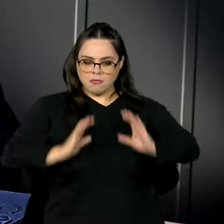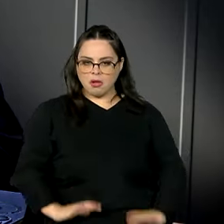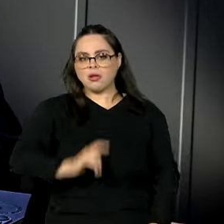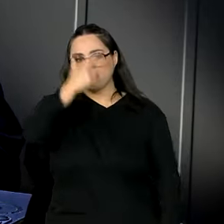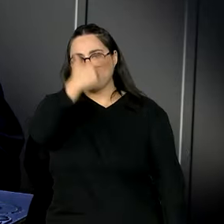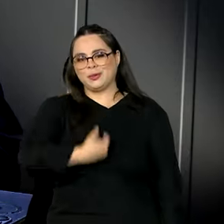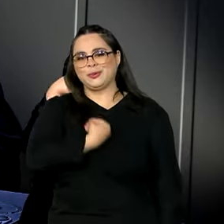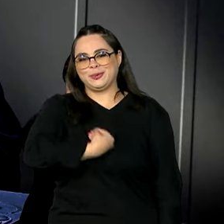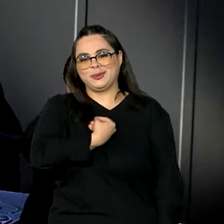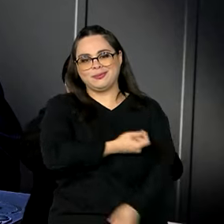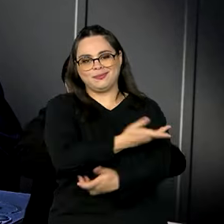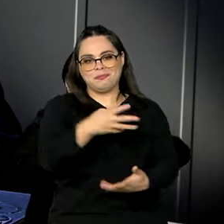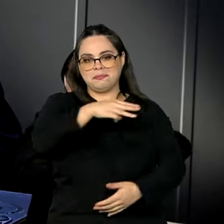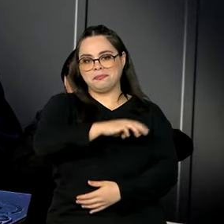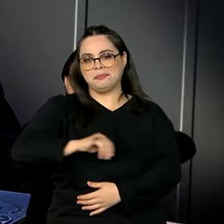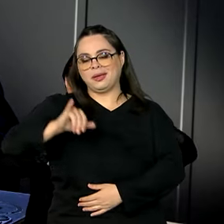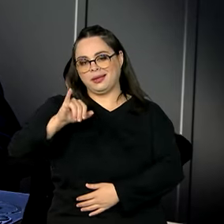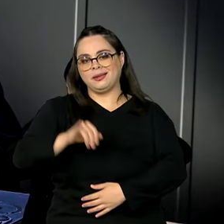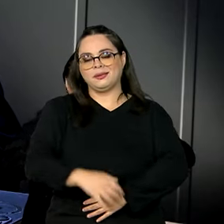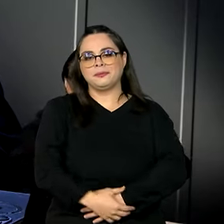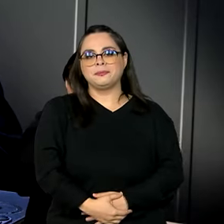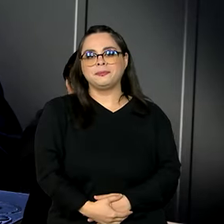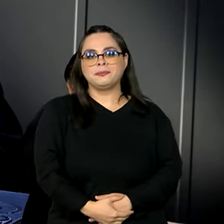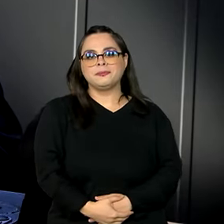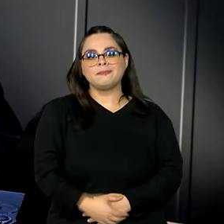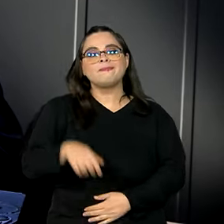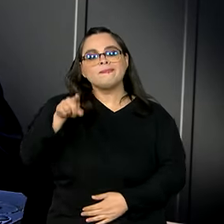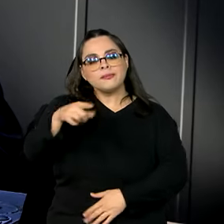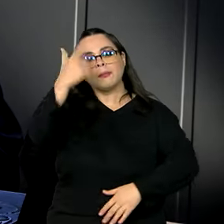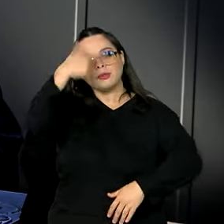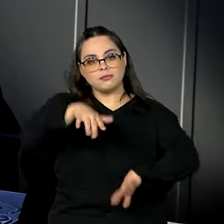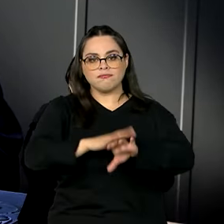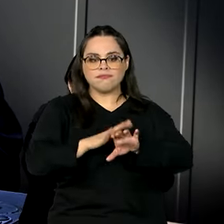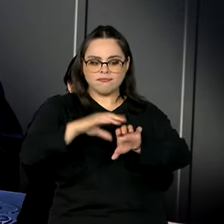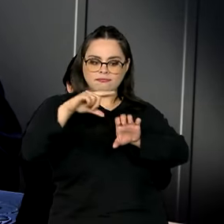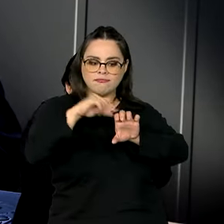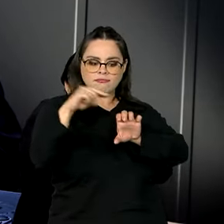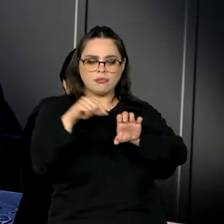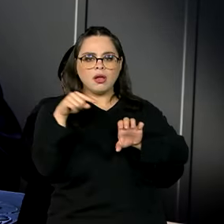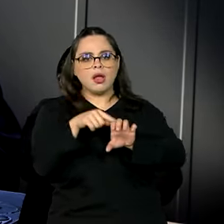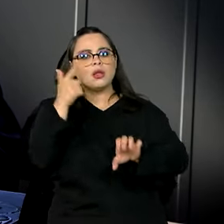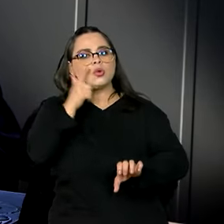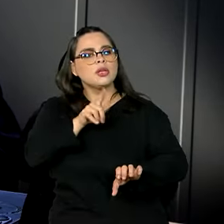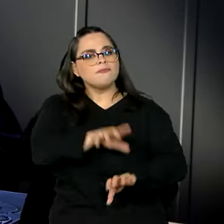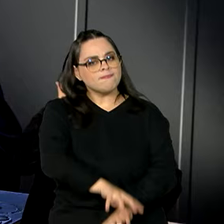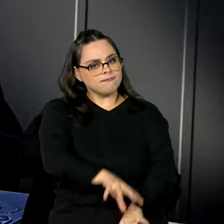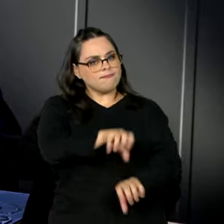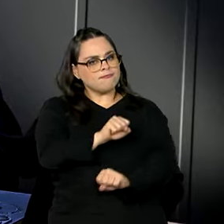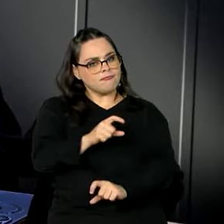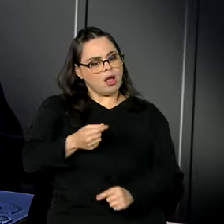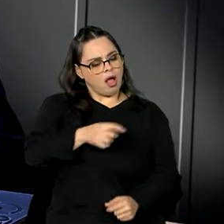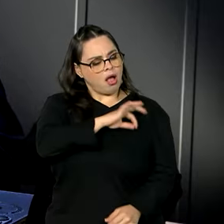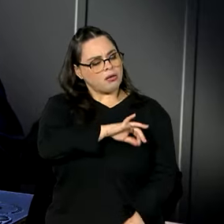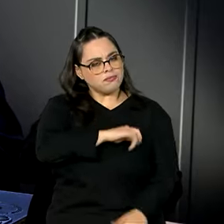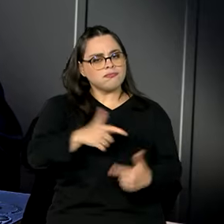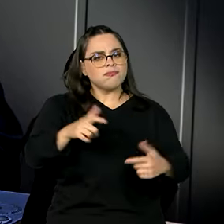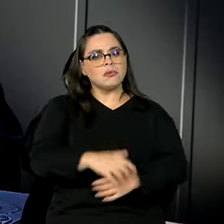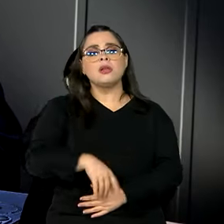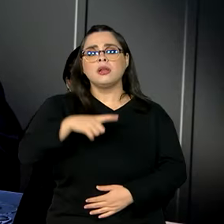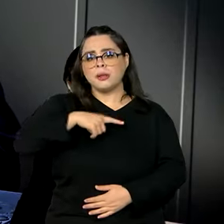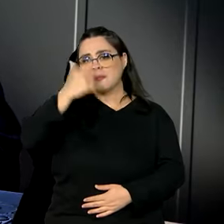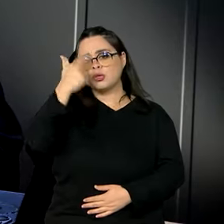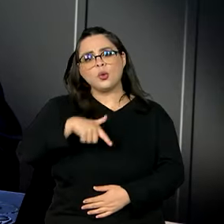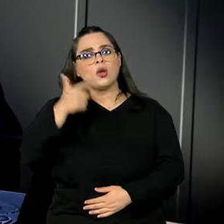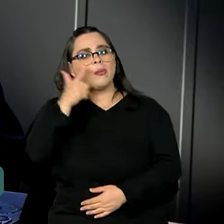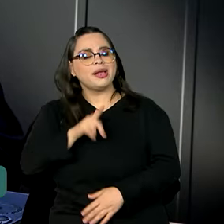pessoas, né? Que, ao empreender, eles possam ganhar muito mais. Tem pessoas que passam a ganhar